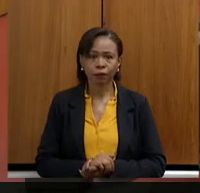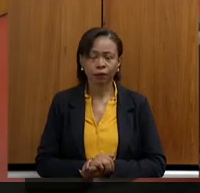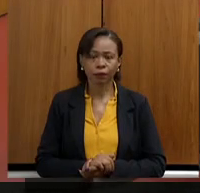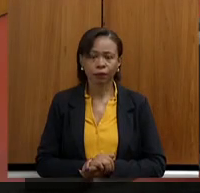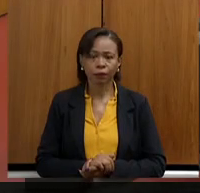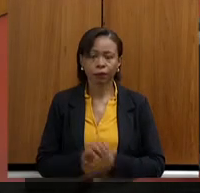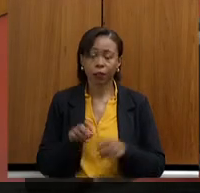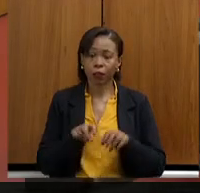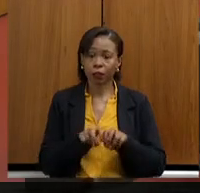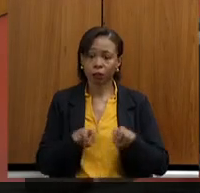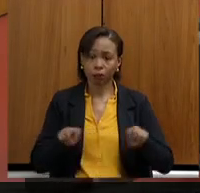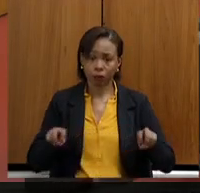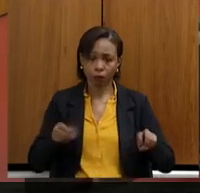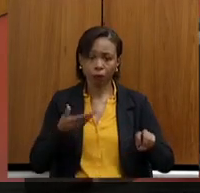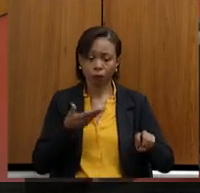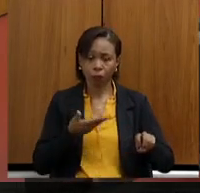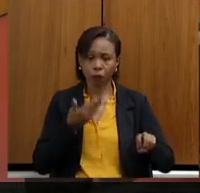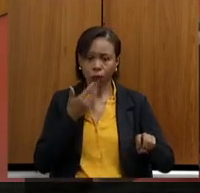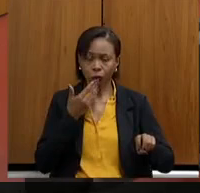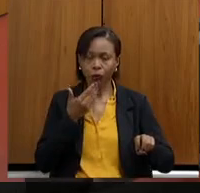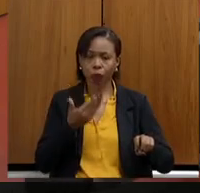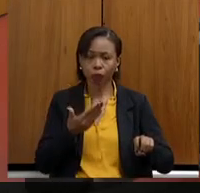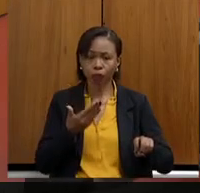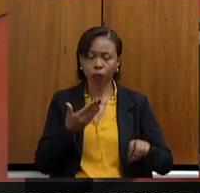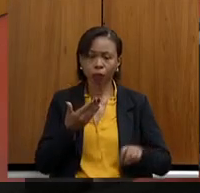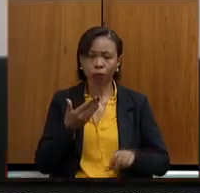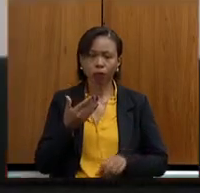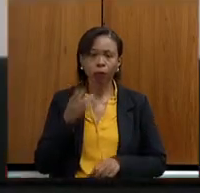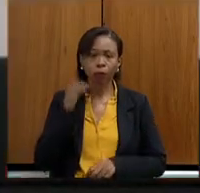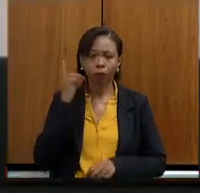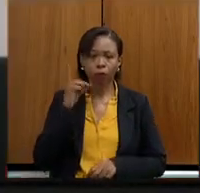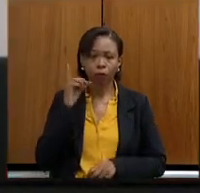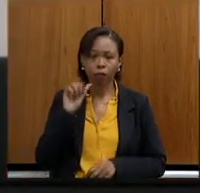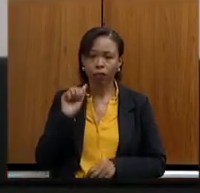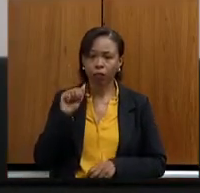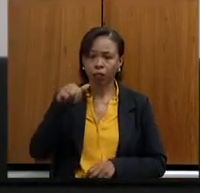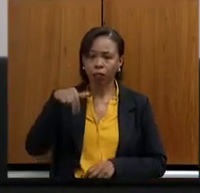Sobre a mesa, requerimento do deputado Andréa de Jesus,